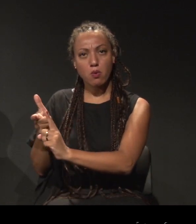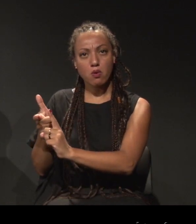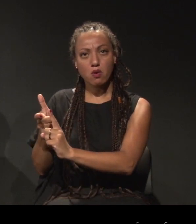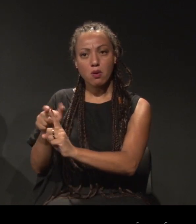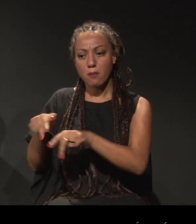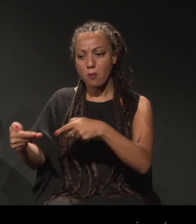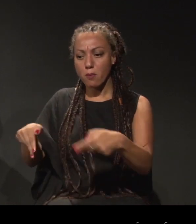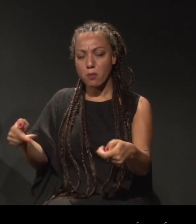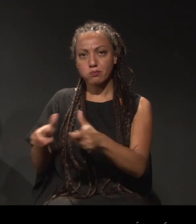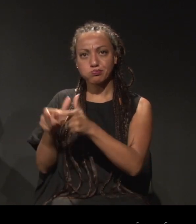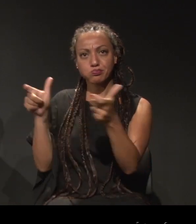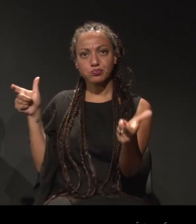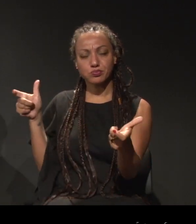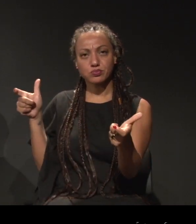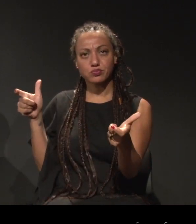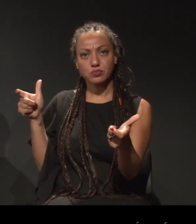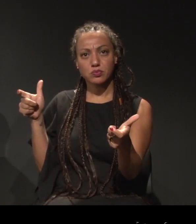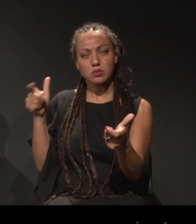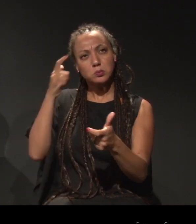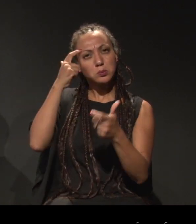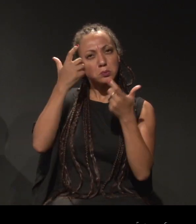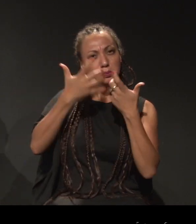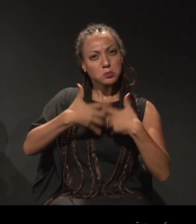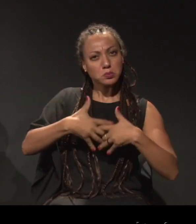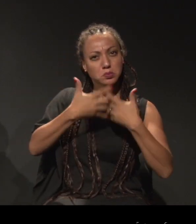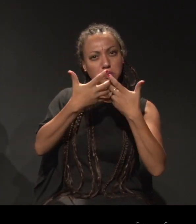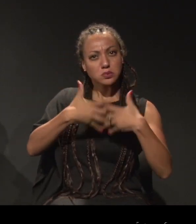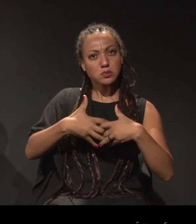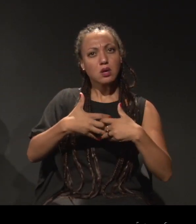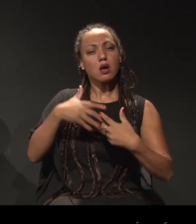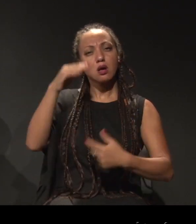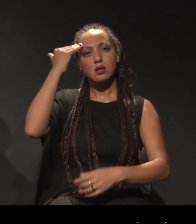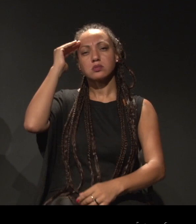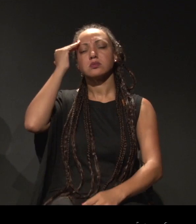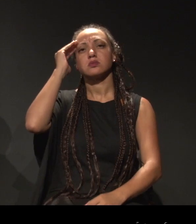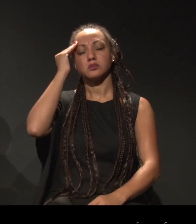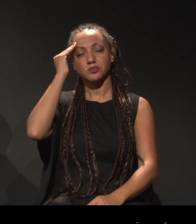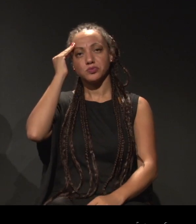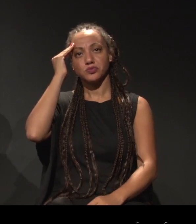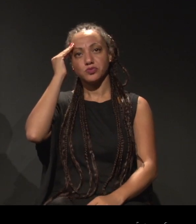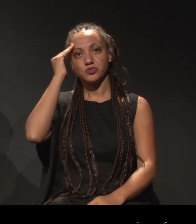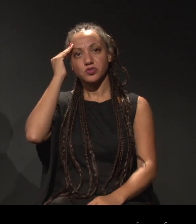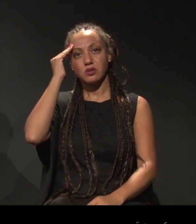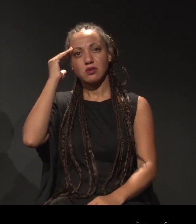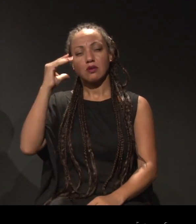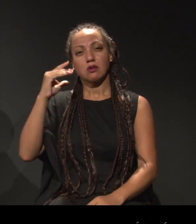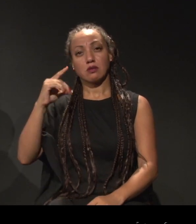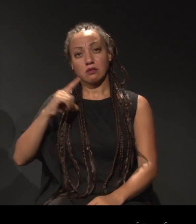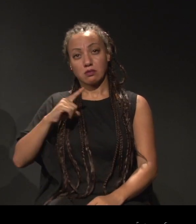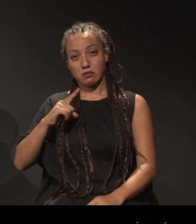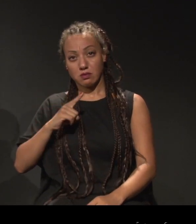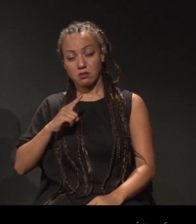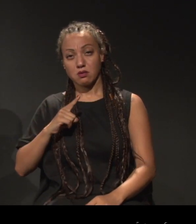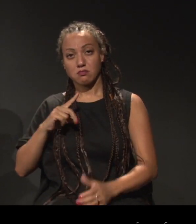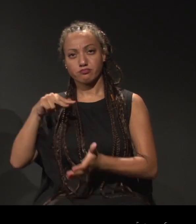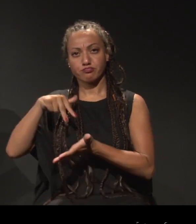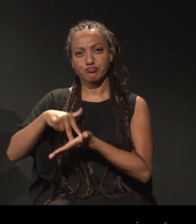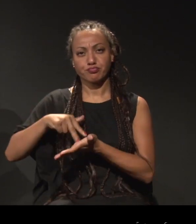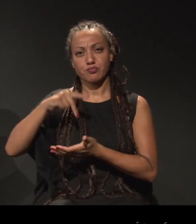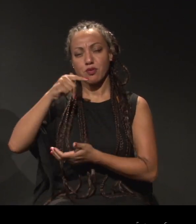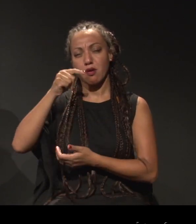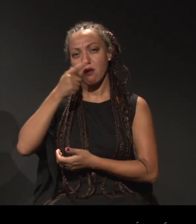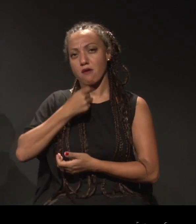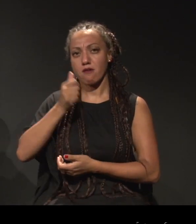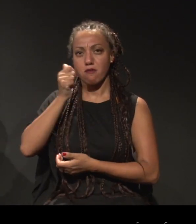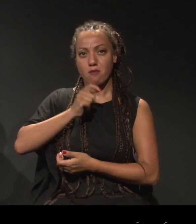não é preciso fazer muito esforço para compreender que existir e insistir na dança como artista negra